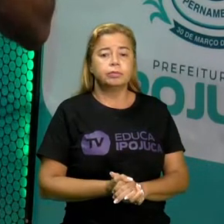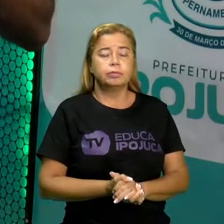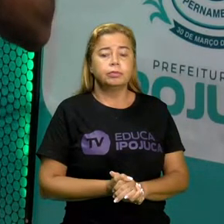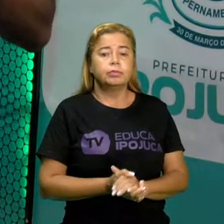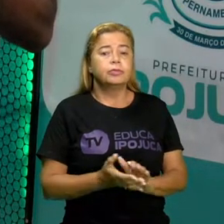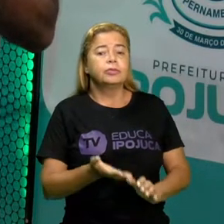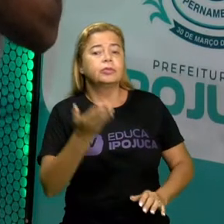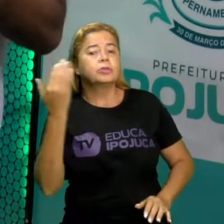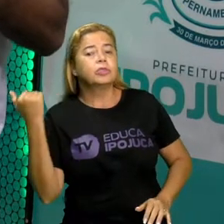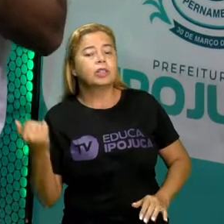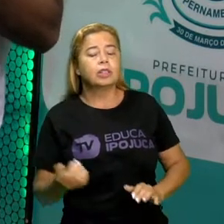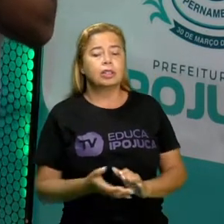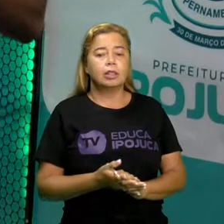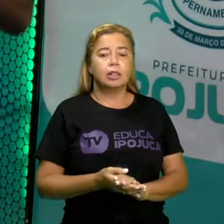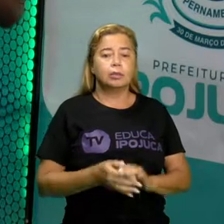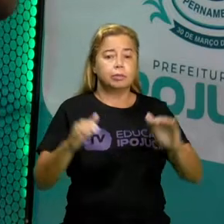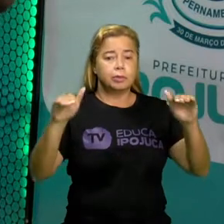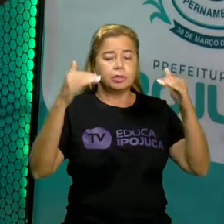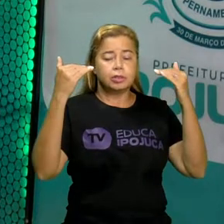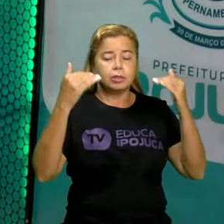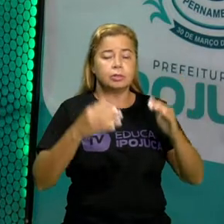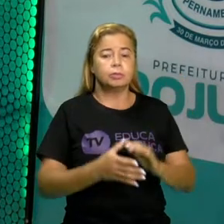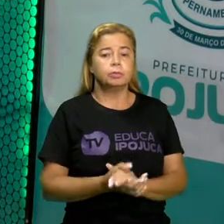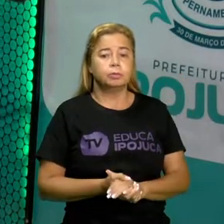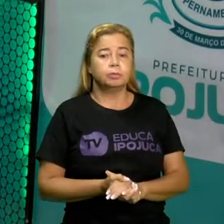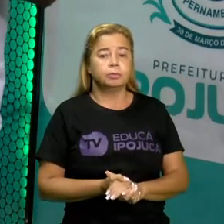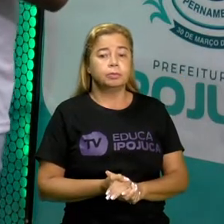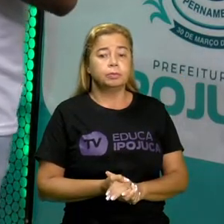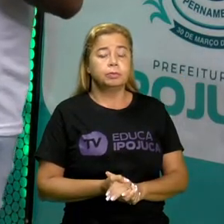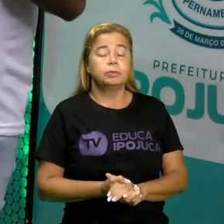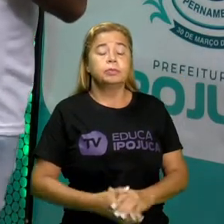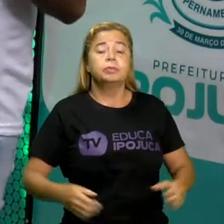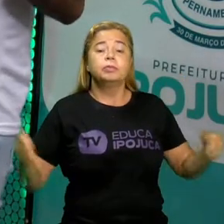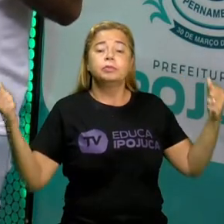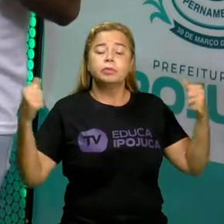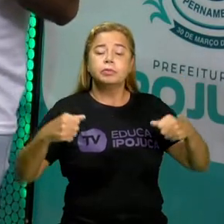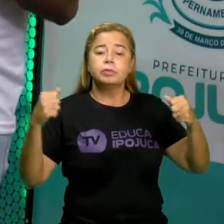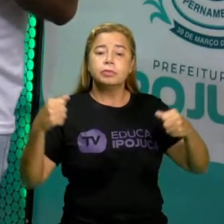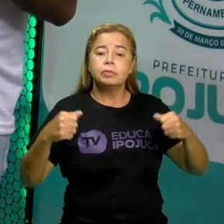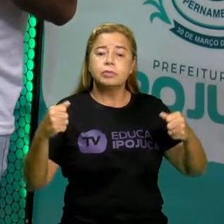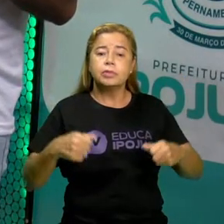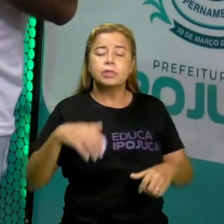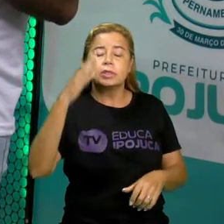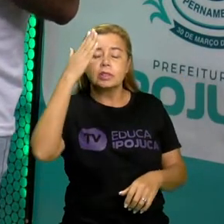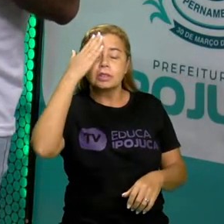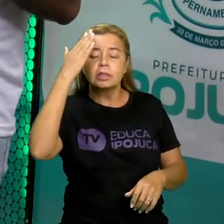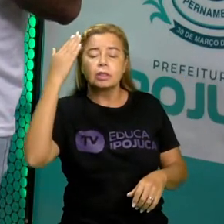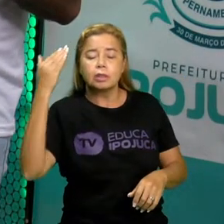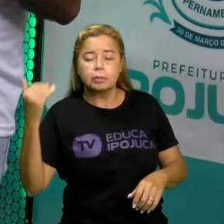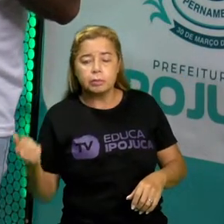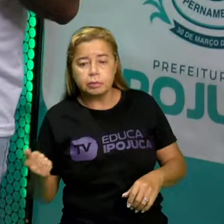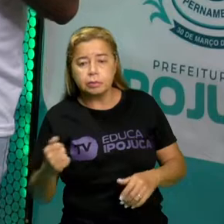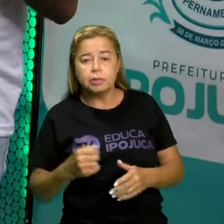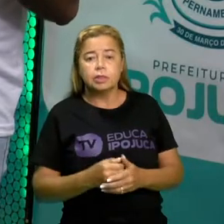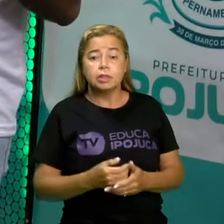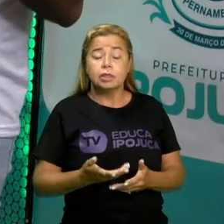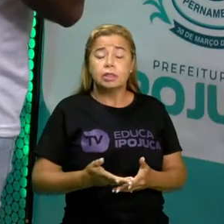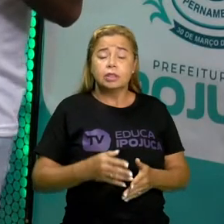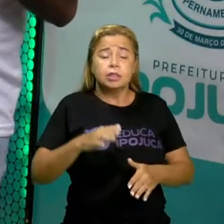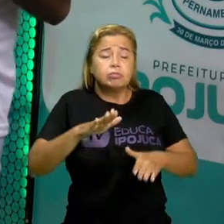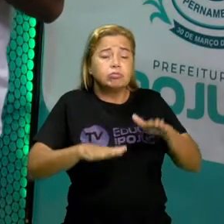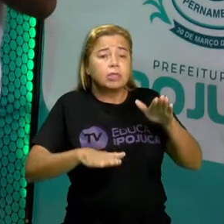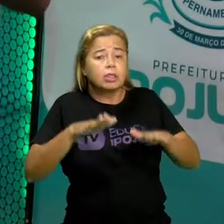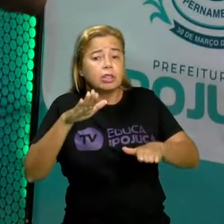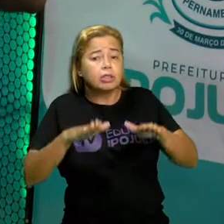se liga no que eu vou dizer agora. É preciso que você saiba também que na grande maioria das vezes,